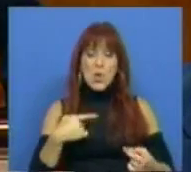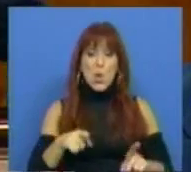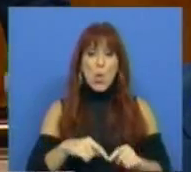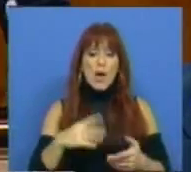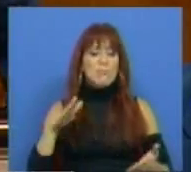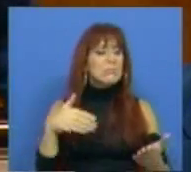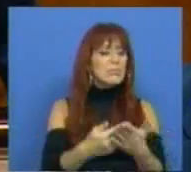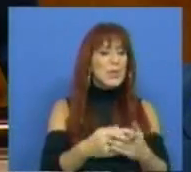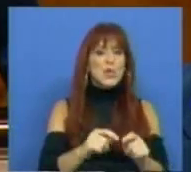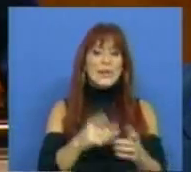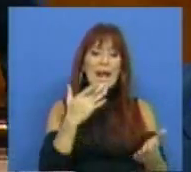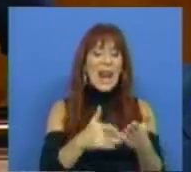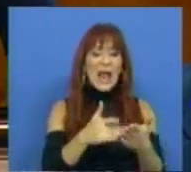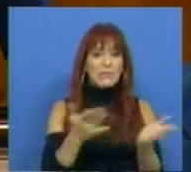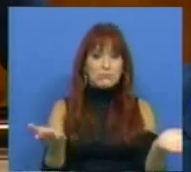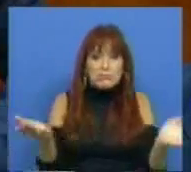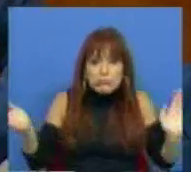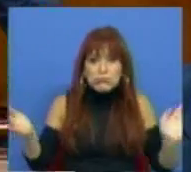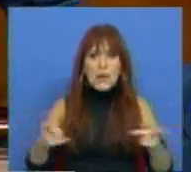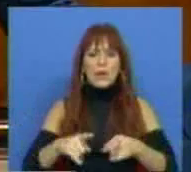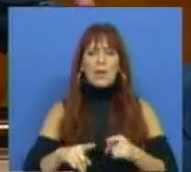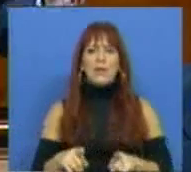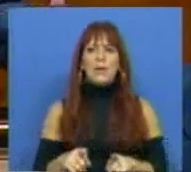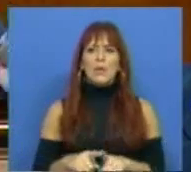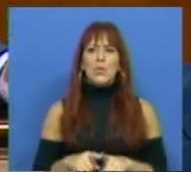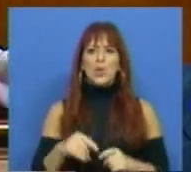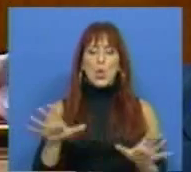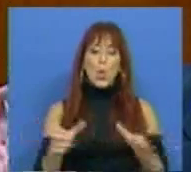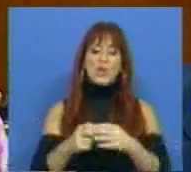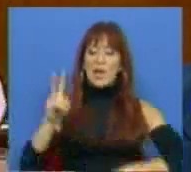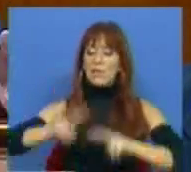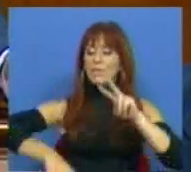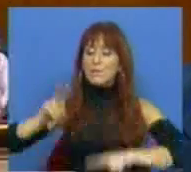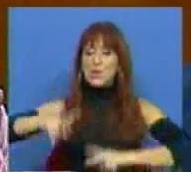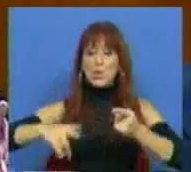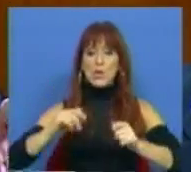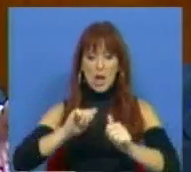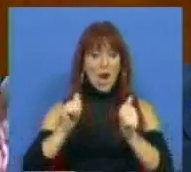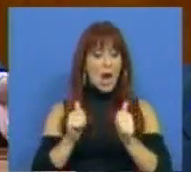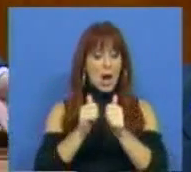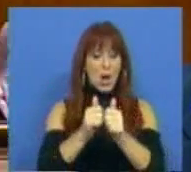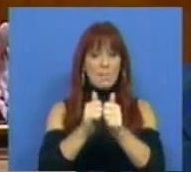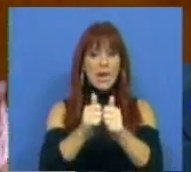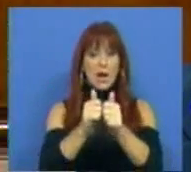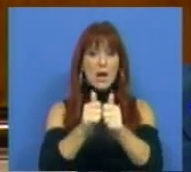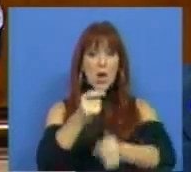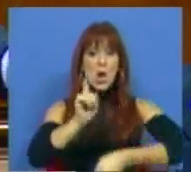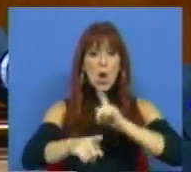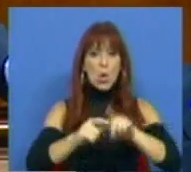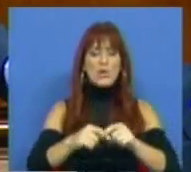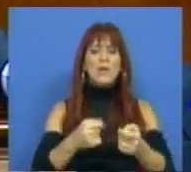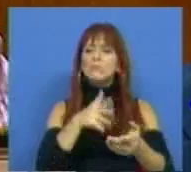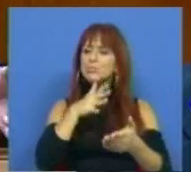foram refletidos nos livros. Naturalmente, o Conselho Fiscal acompanha aquilo que é